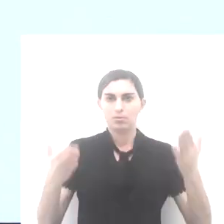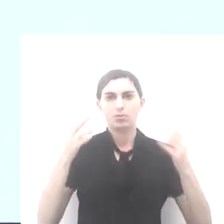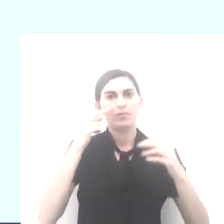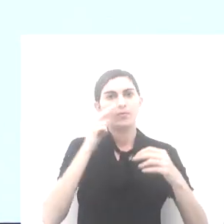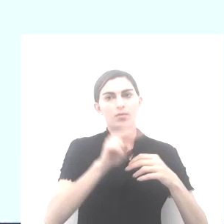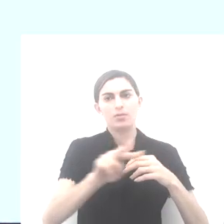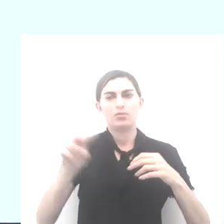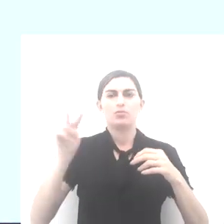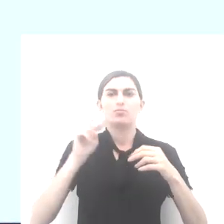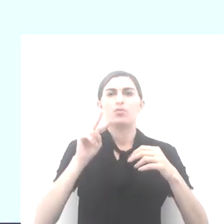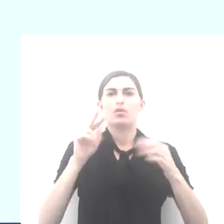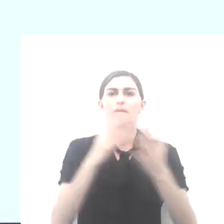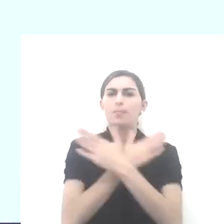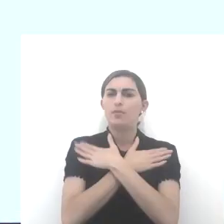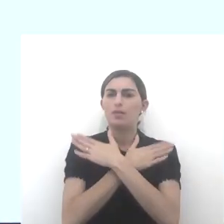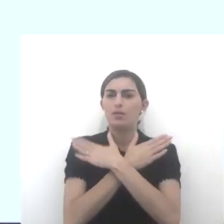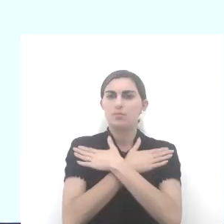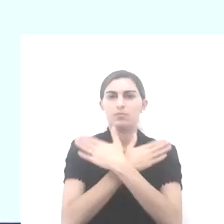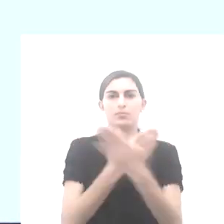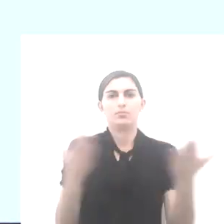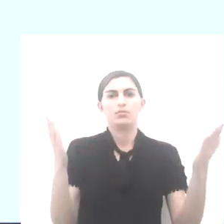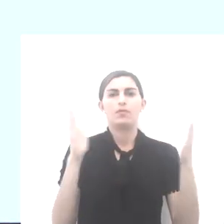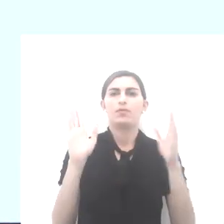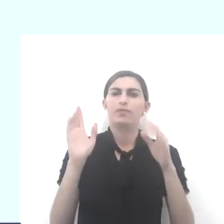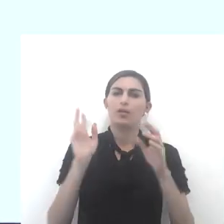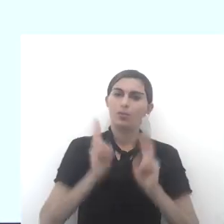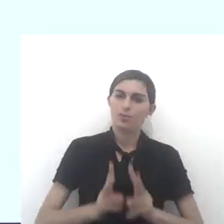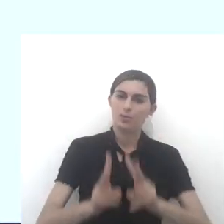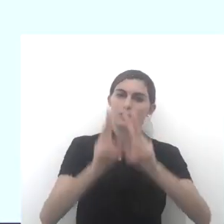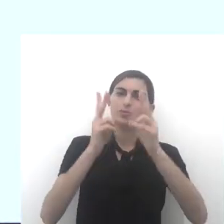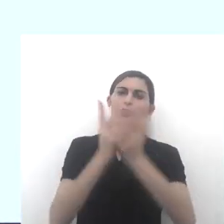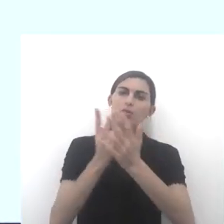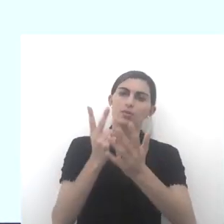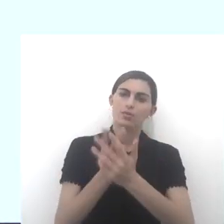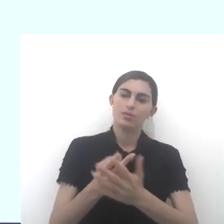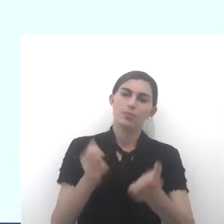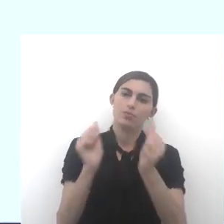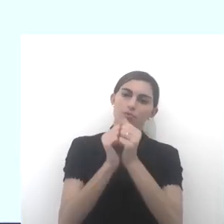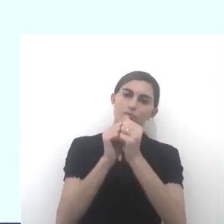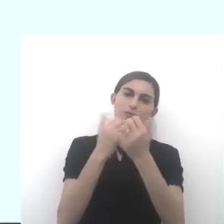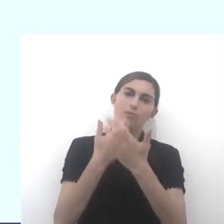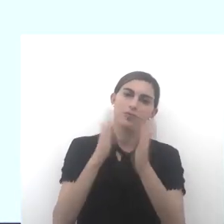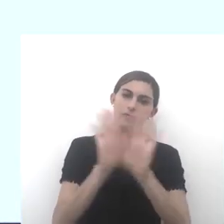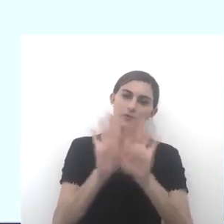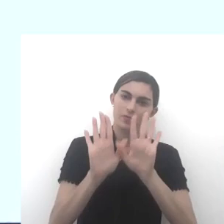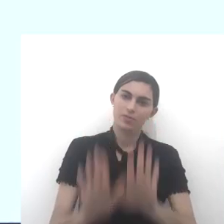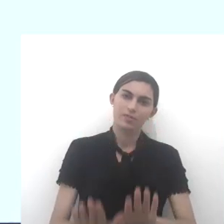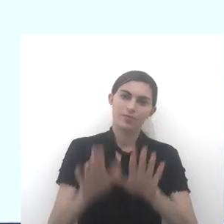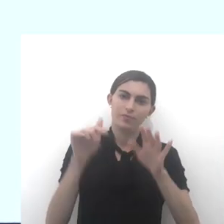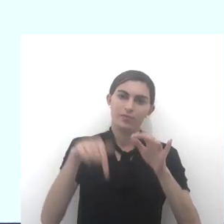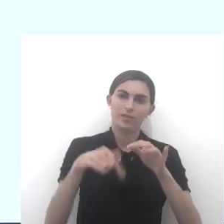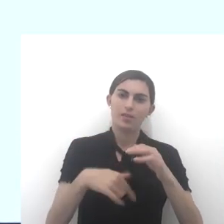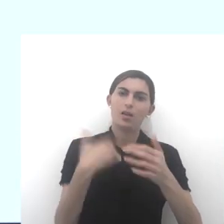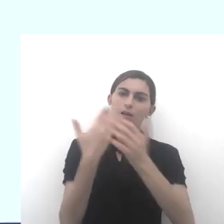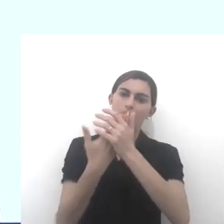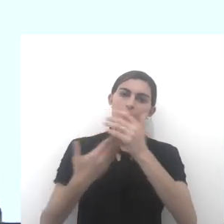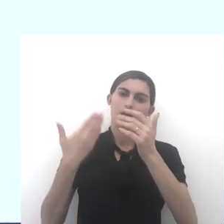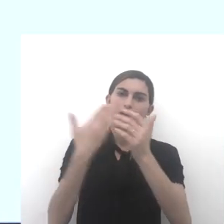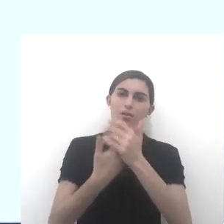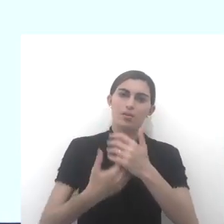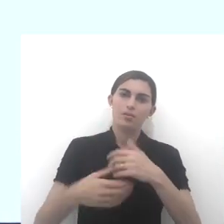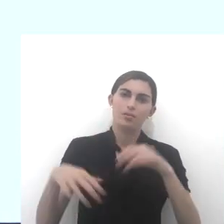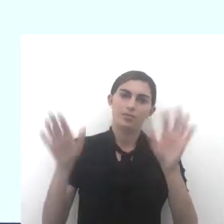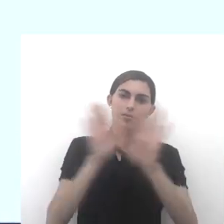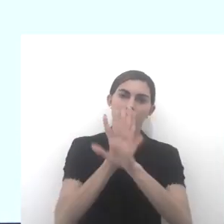certo? Então, vejamos aqui, gente, um forte abraço, e vamos continuar sempre, contem conosco, e fiquem aqui com as